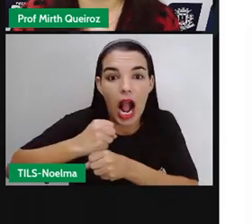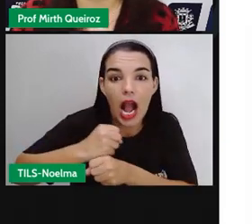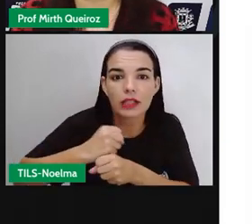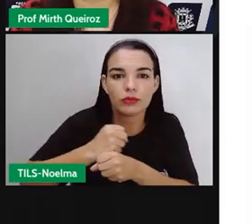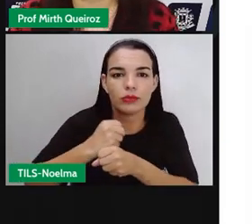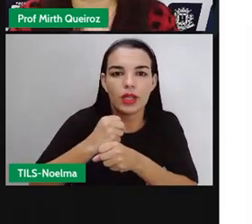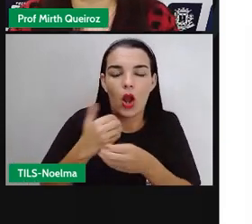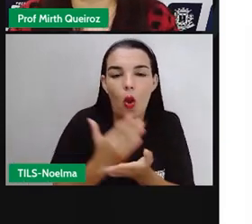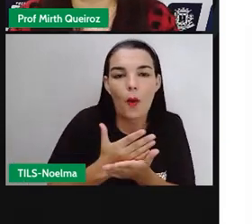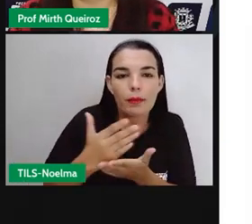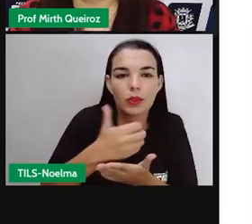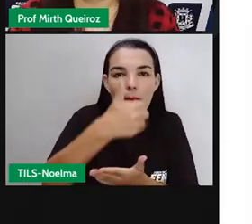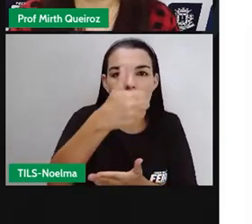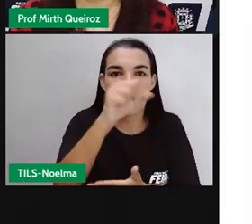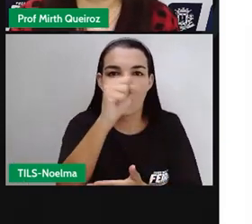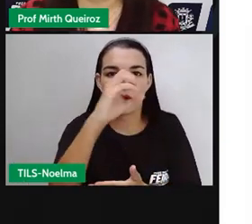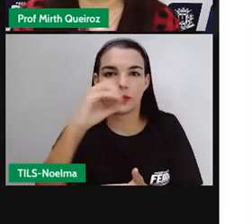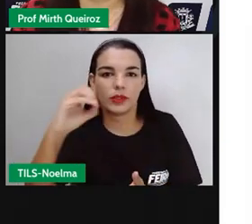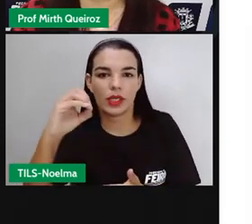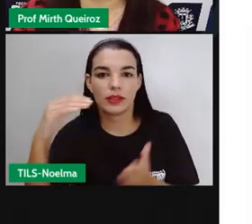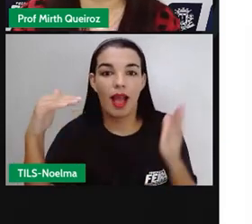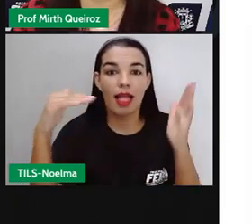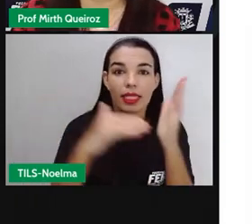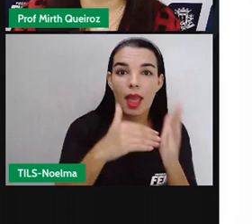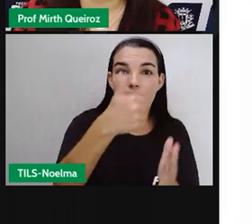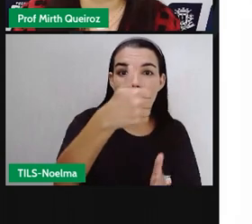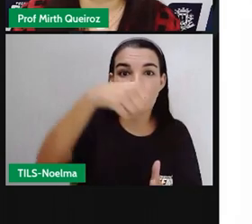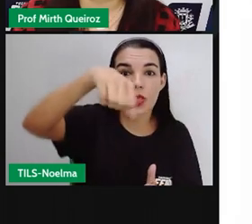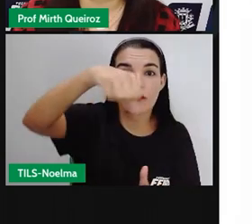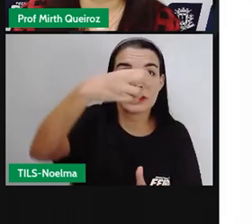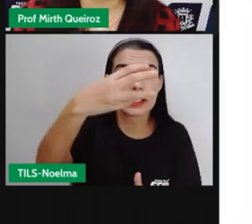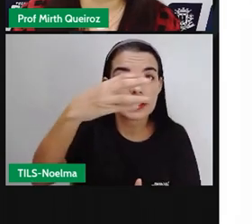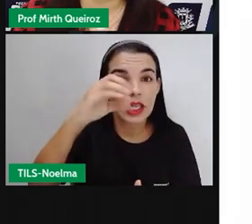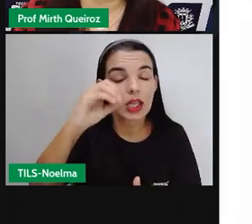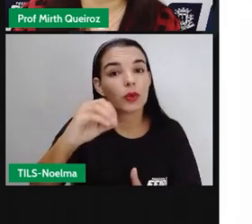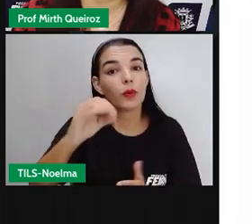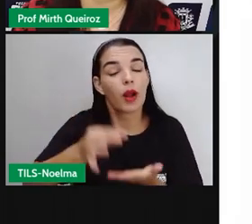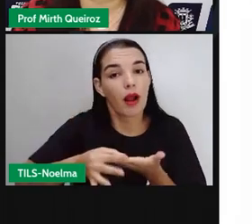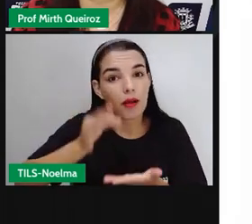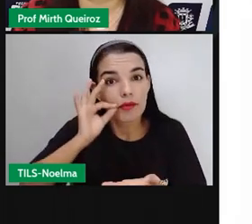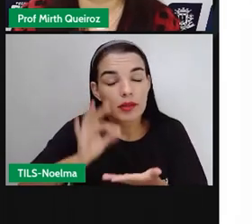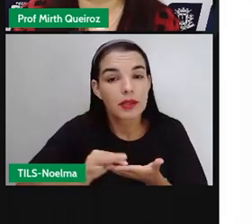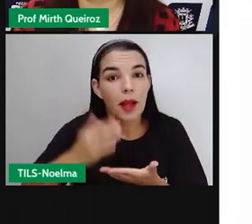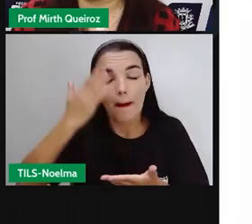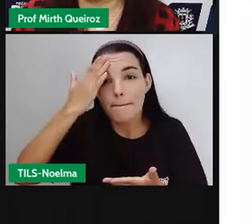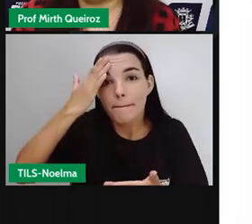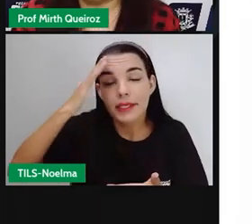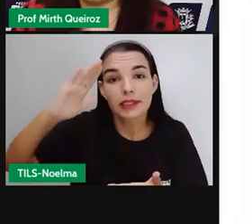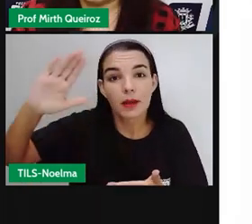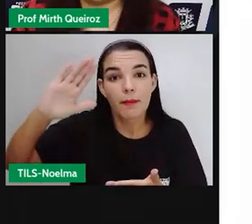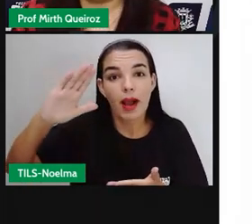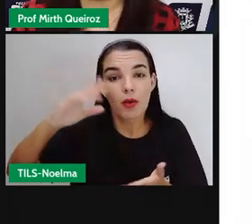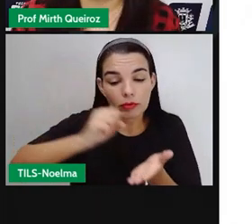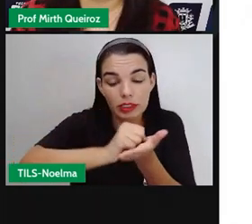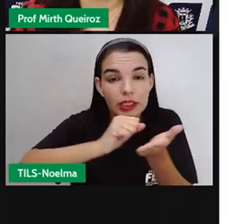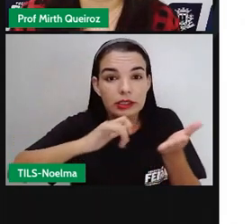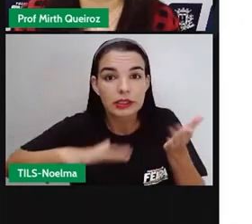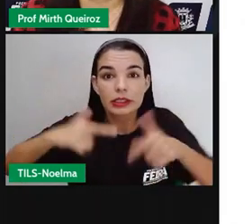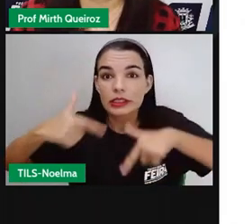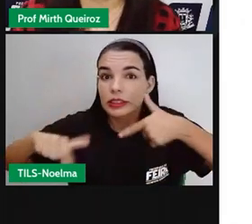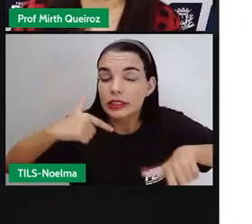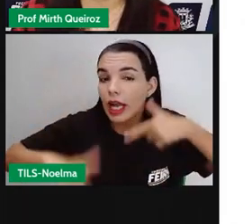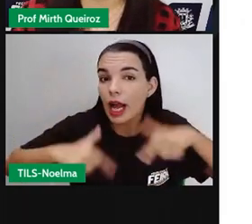e 1930, a cafeicultura se manteve como principal atividade econômica do Brasil.